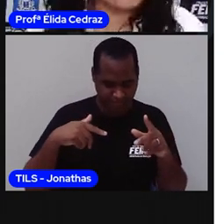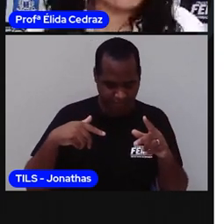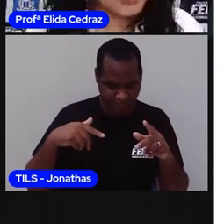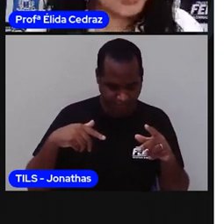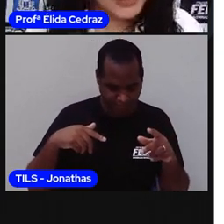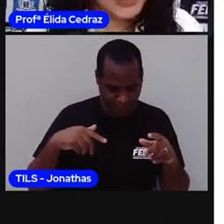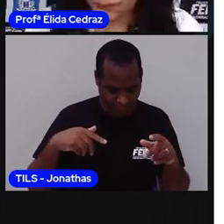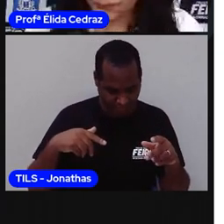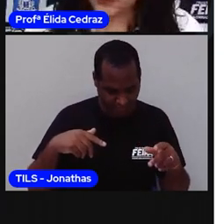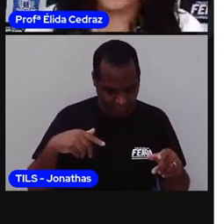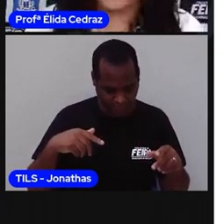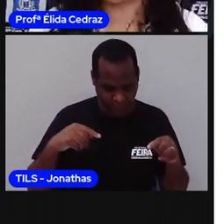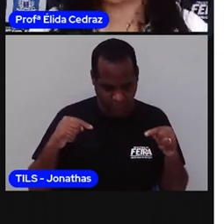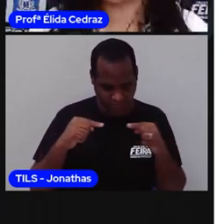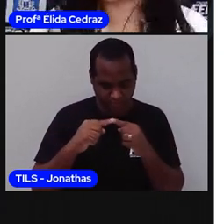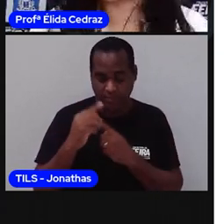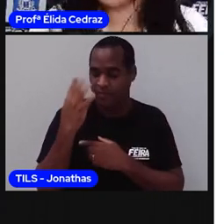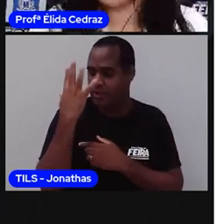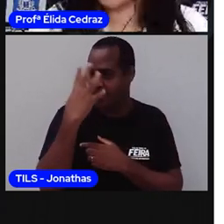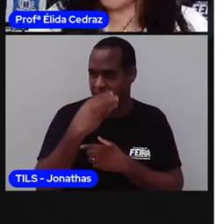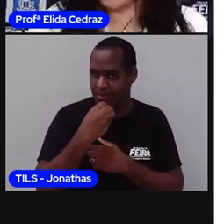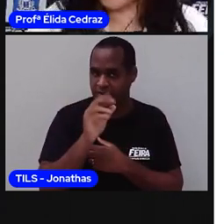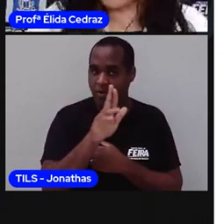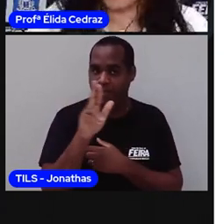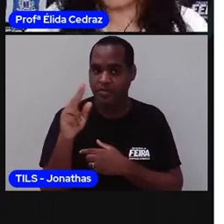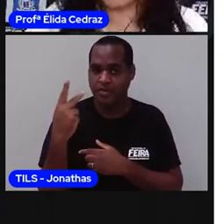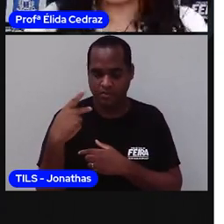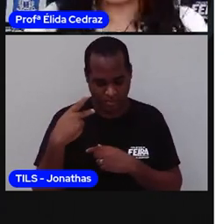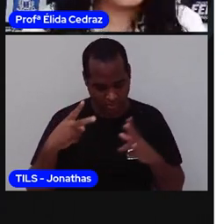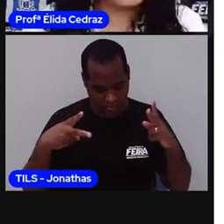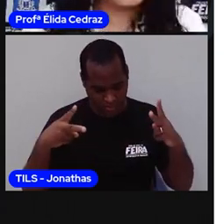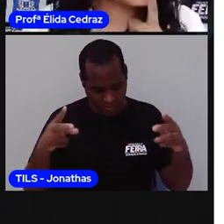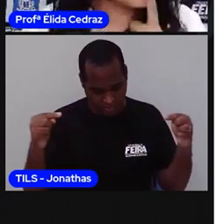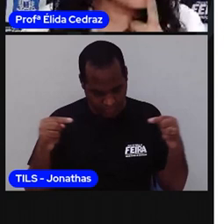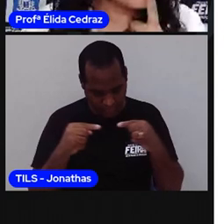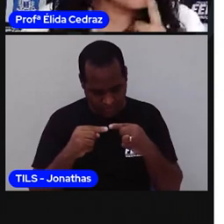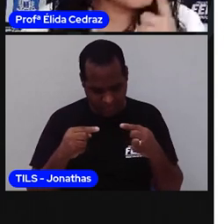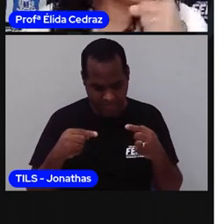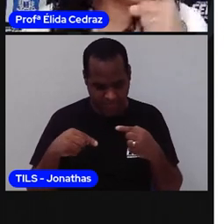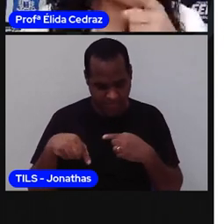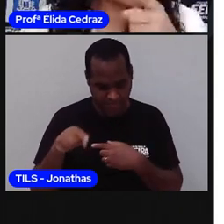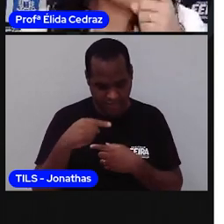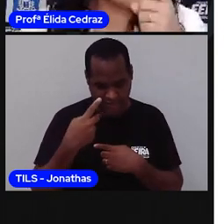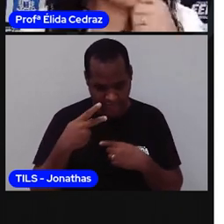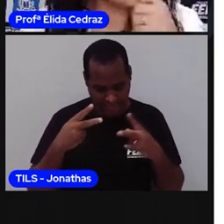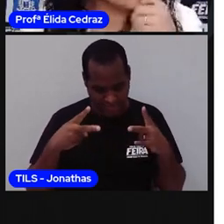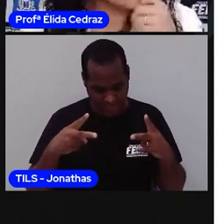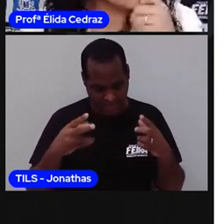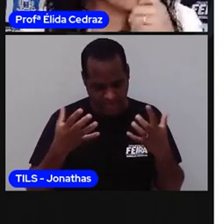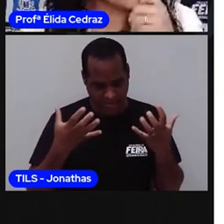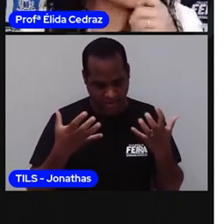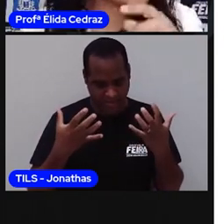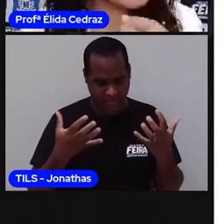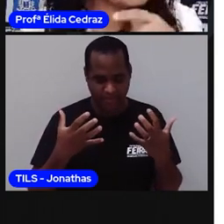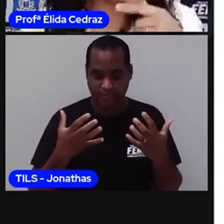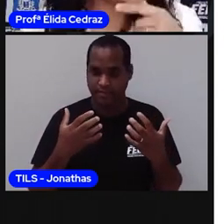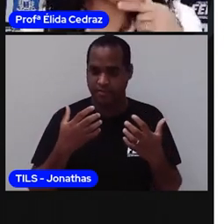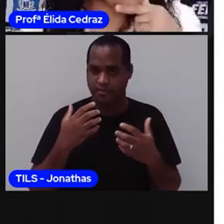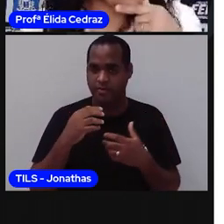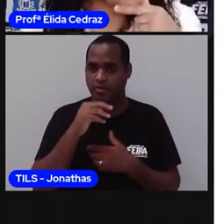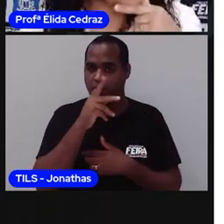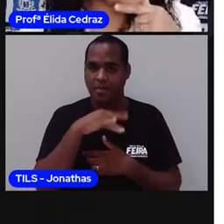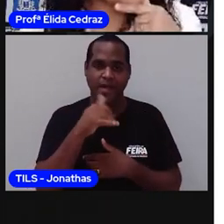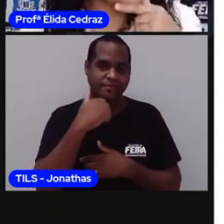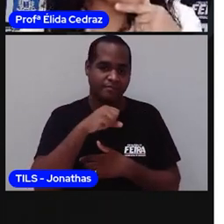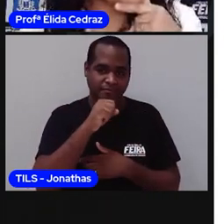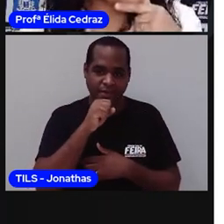era muito bonito. Vamos continuar. Eu queria saber, e você sabe por que os seus pais escolheram o seu